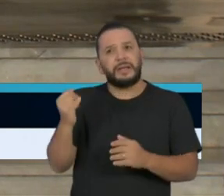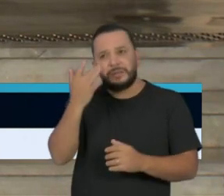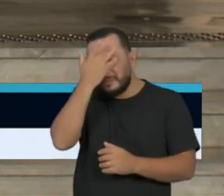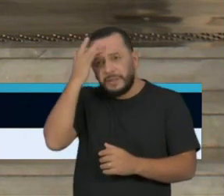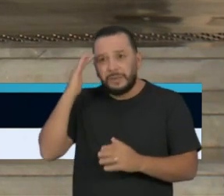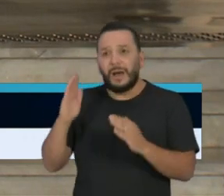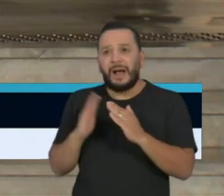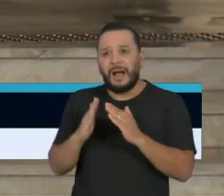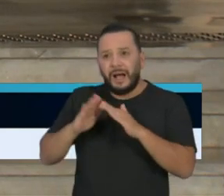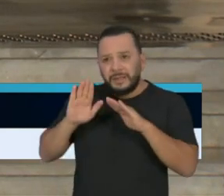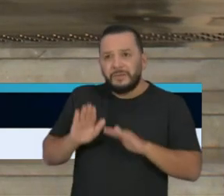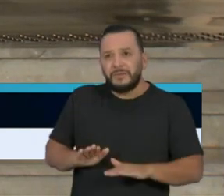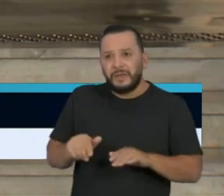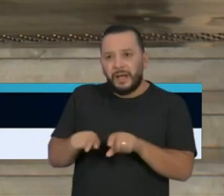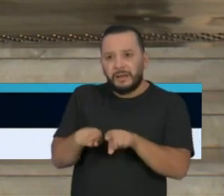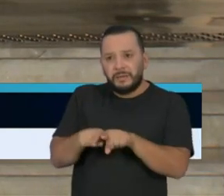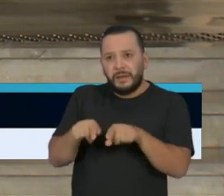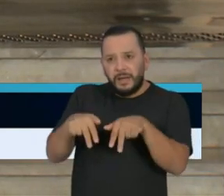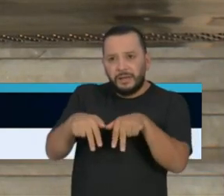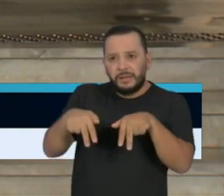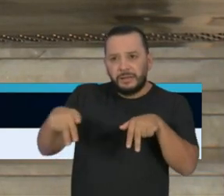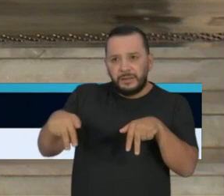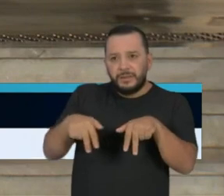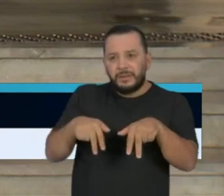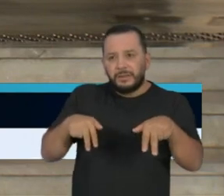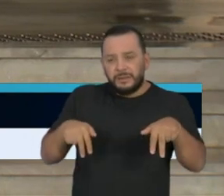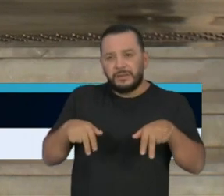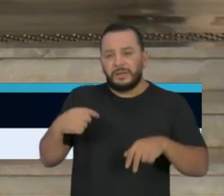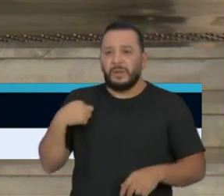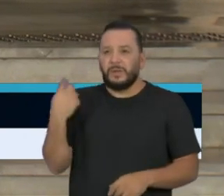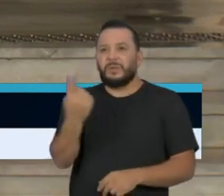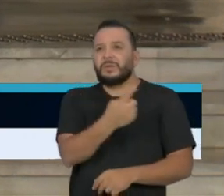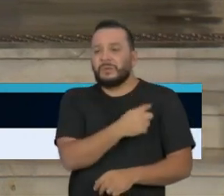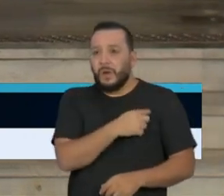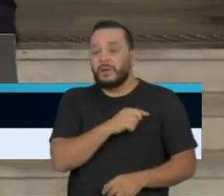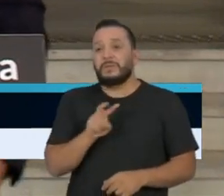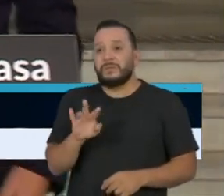situação que nós vamos enfrentar, uma montanha ou um iceberg.